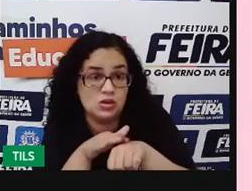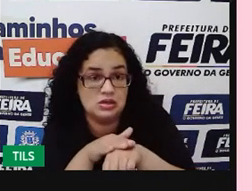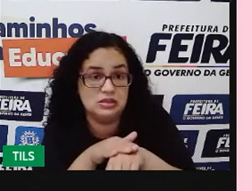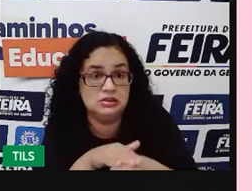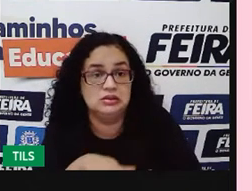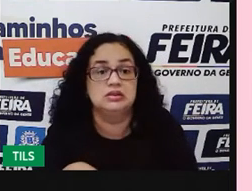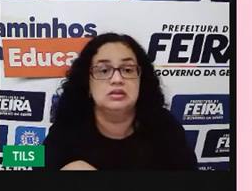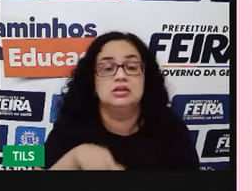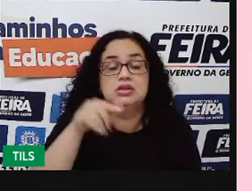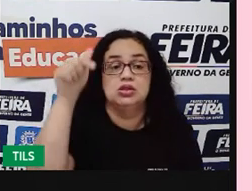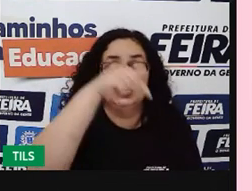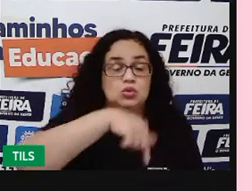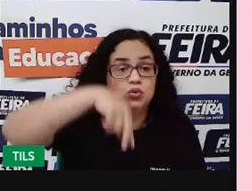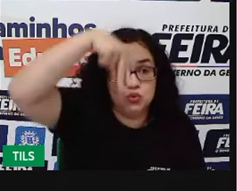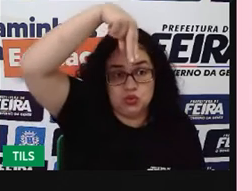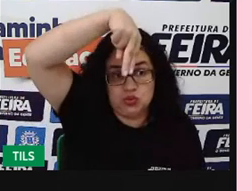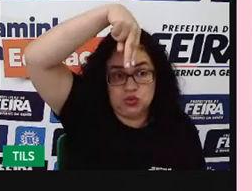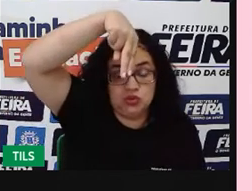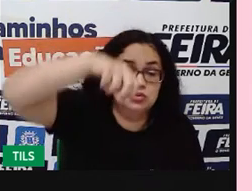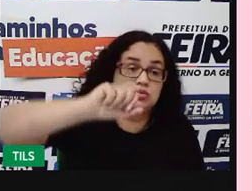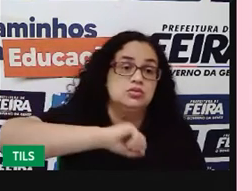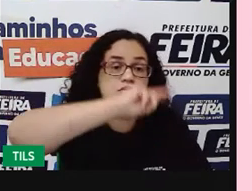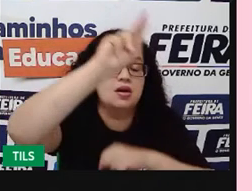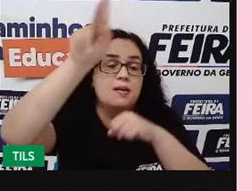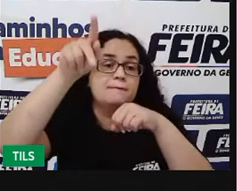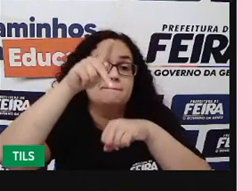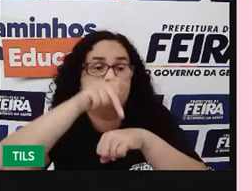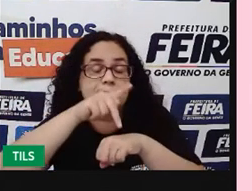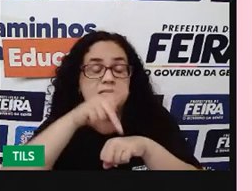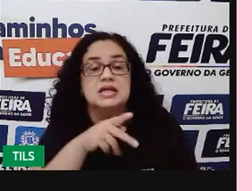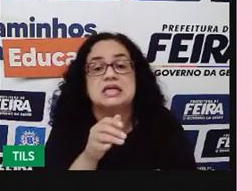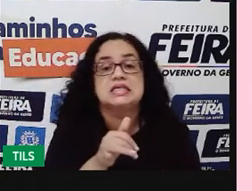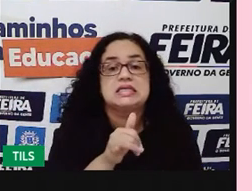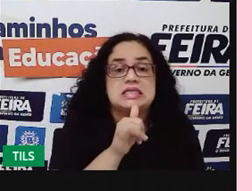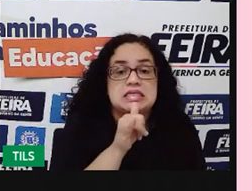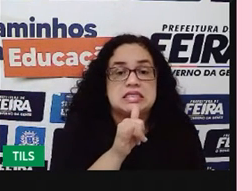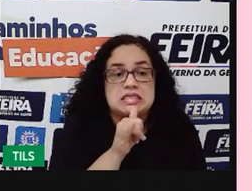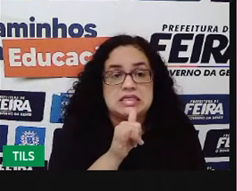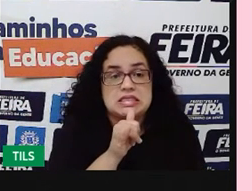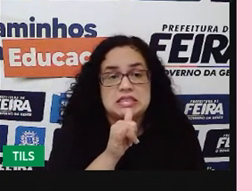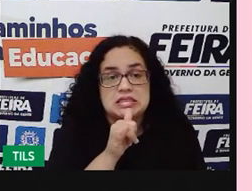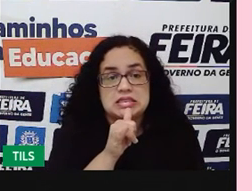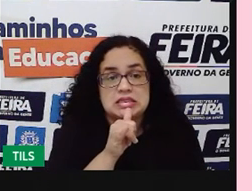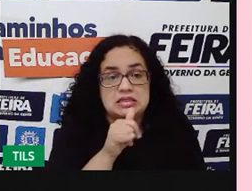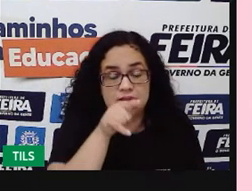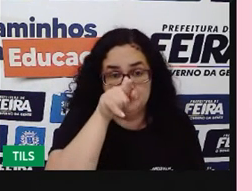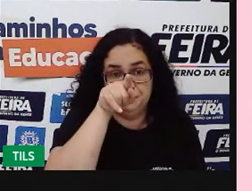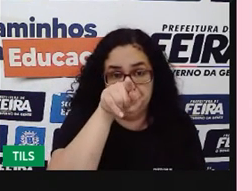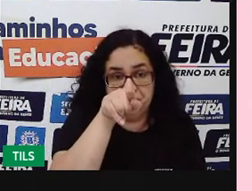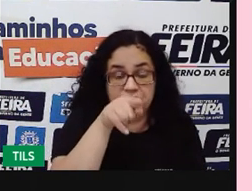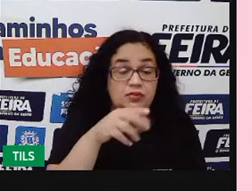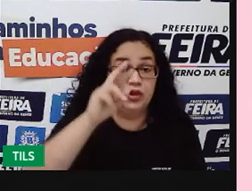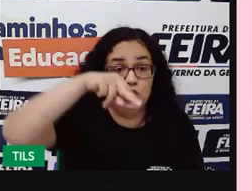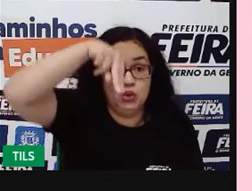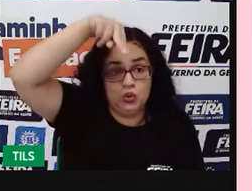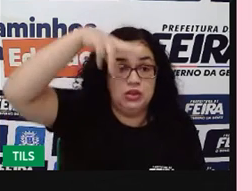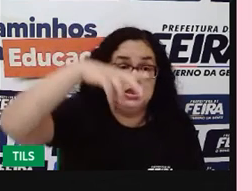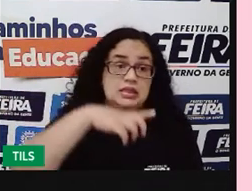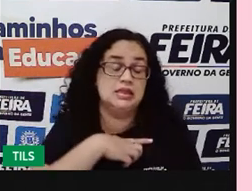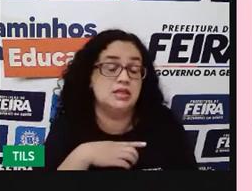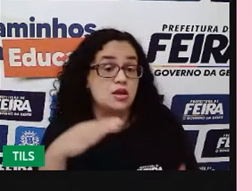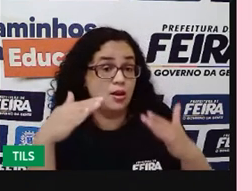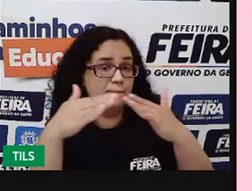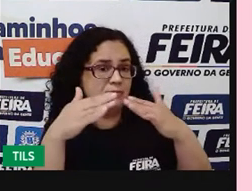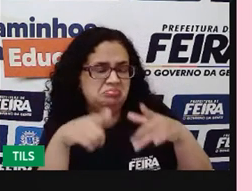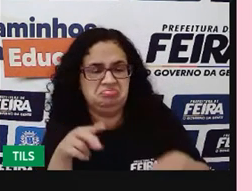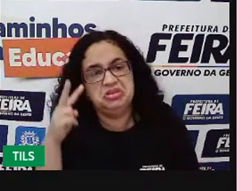endêmica do norte do nosso país. Então, há um exemplo aqui que é pra trás. Região endêmica, norte, tem moradores